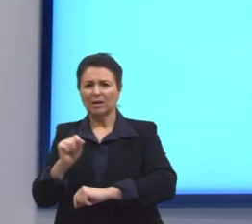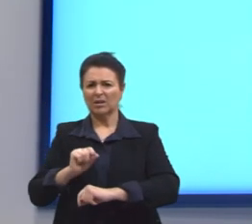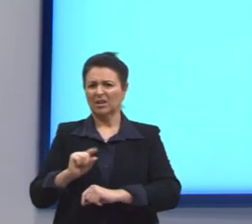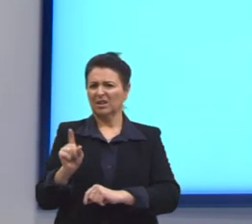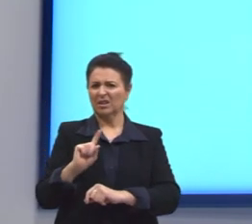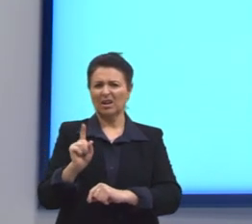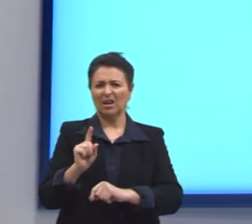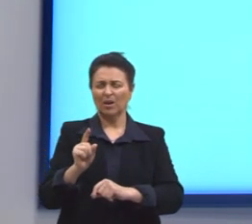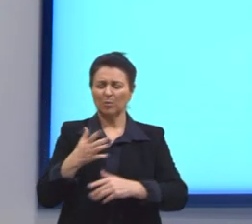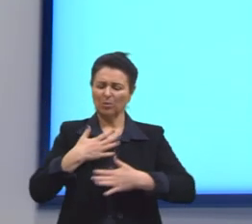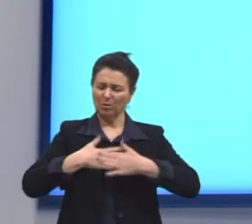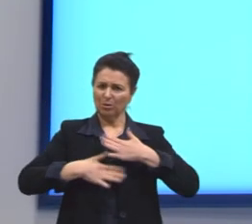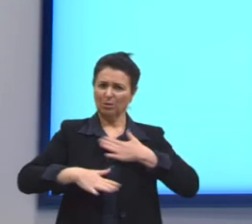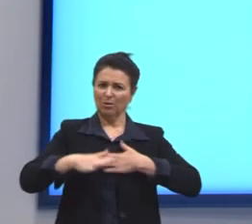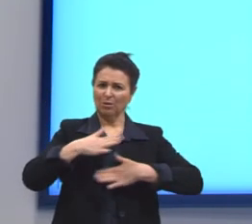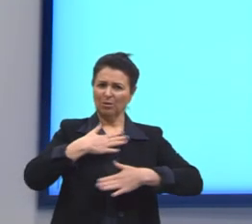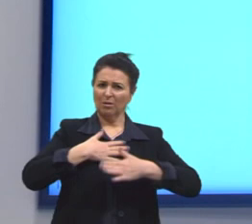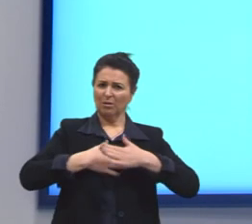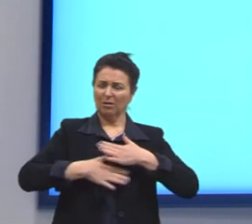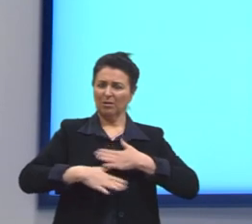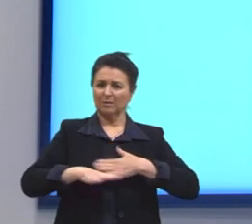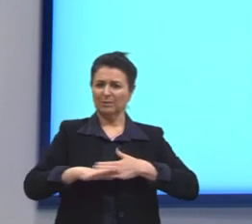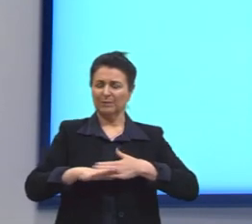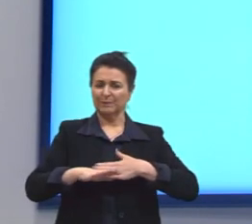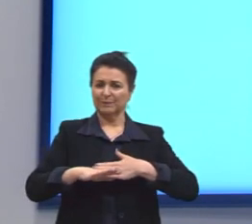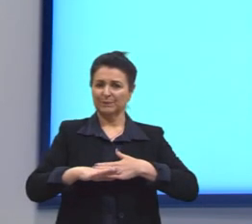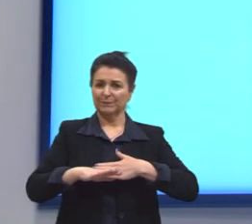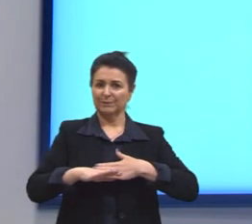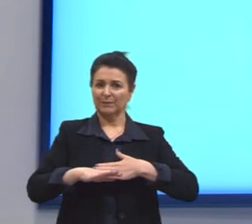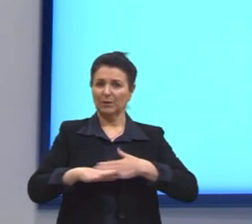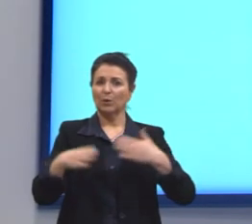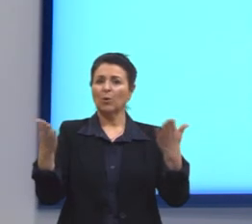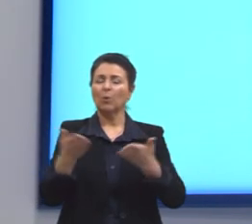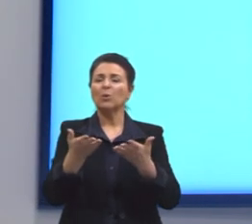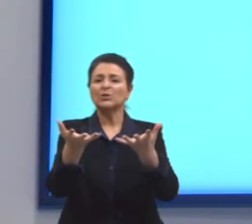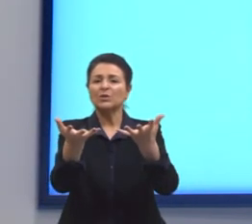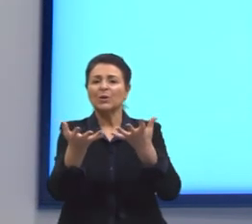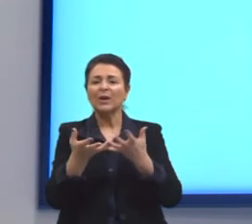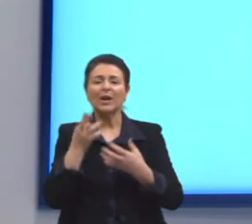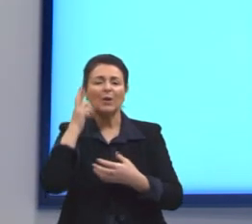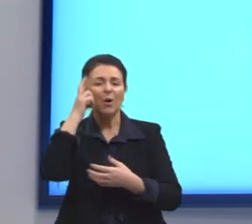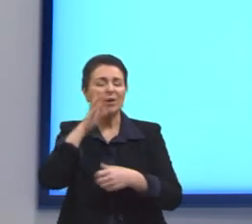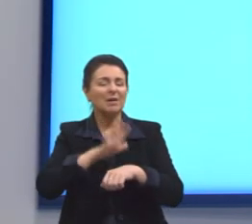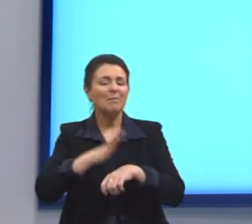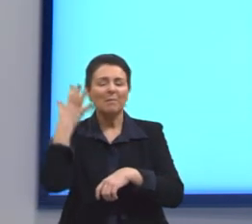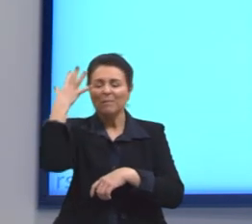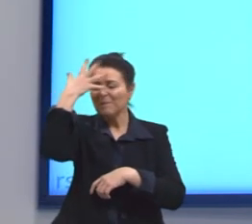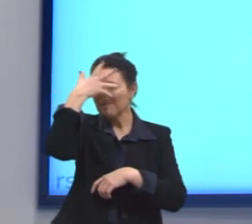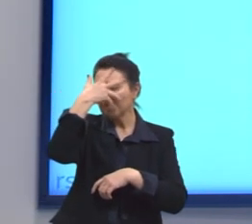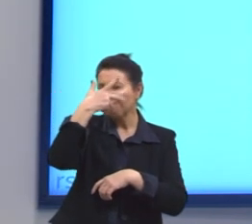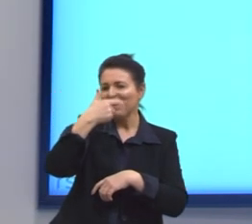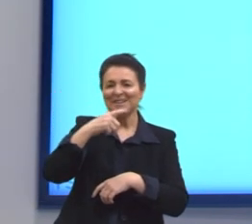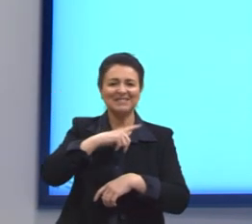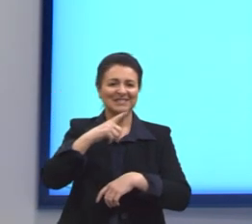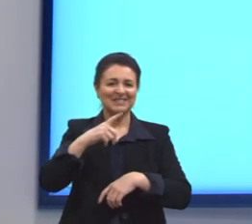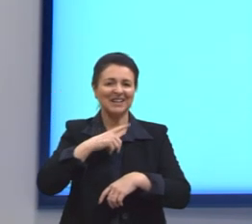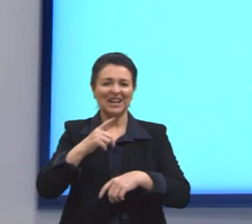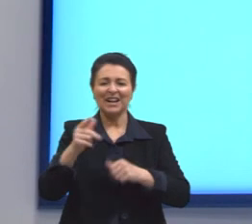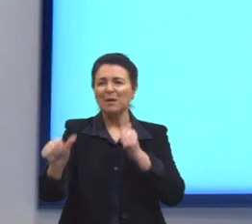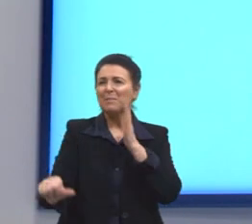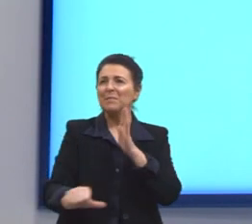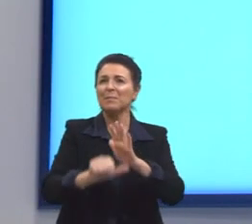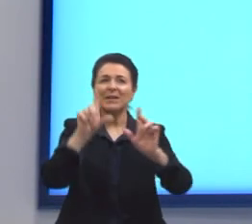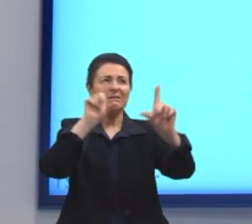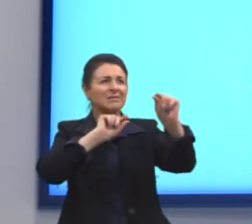é bem light, era o que fazia parte do passado. Hoje, eu quero a rosa mais linda que houver, quero a primeira estrela que